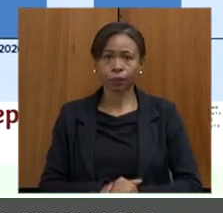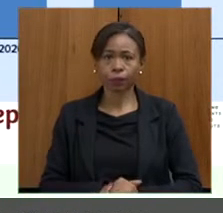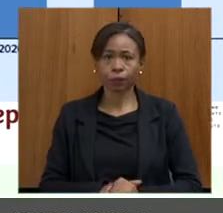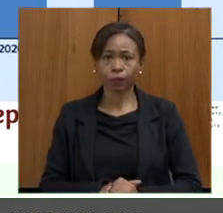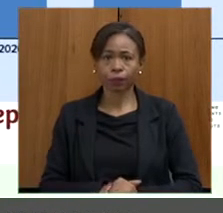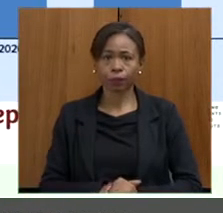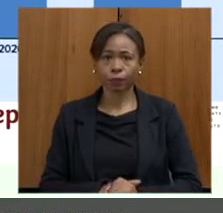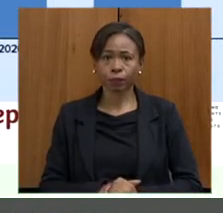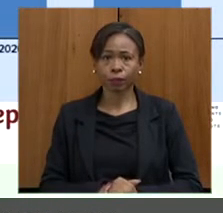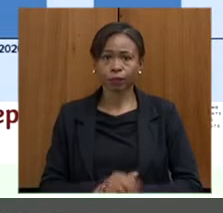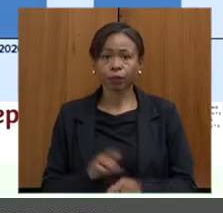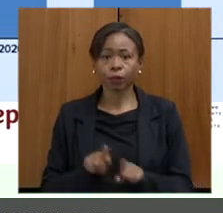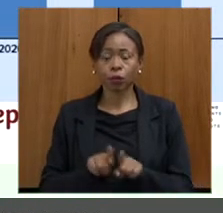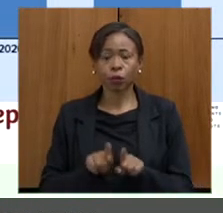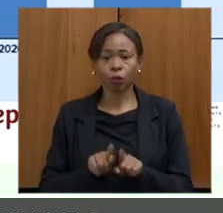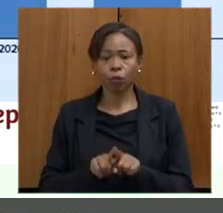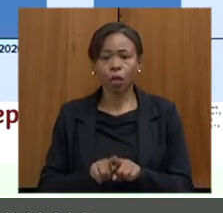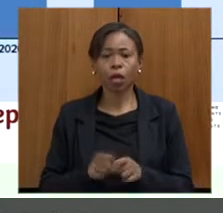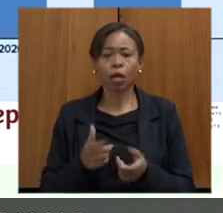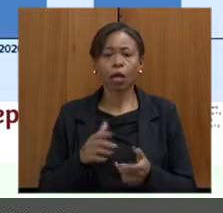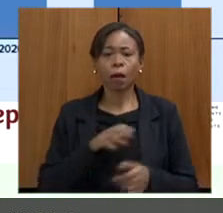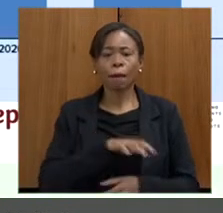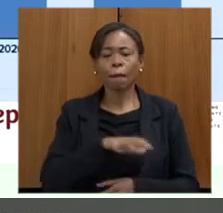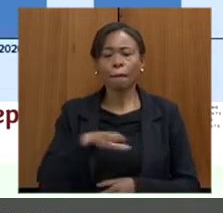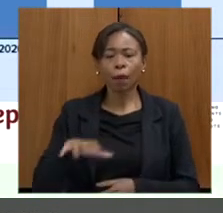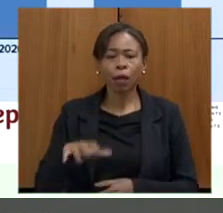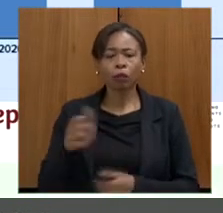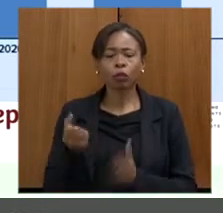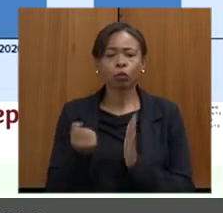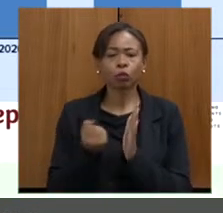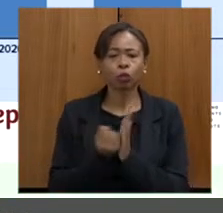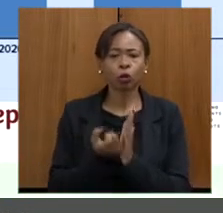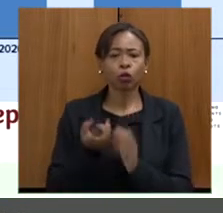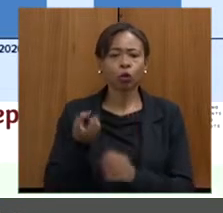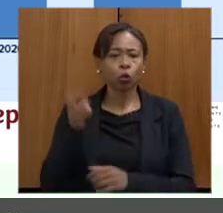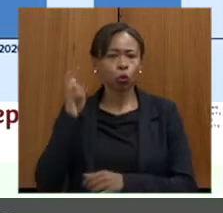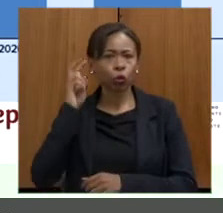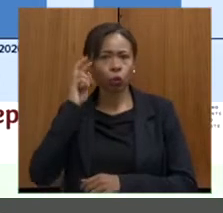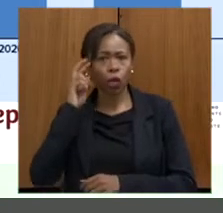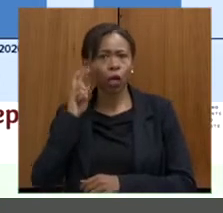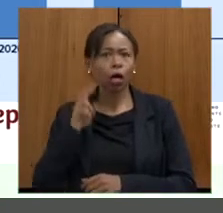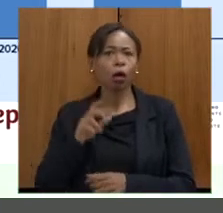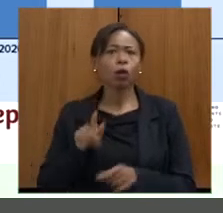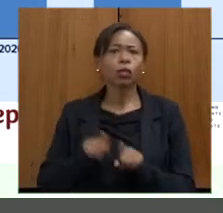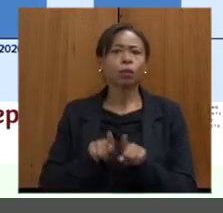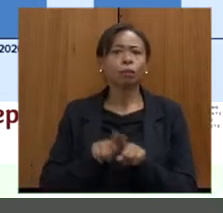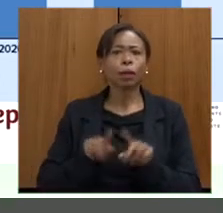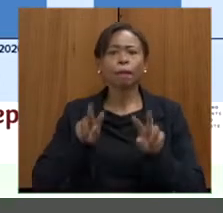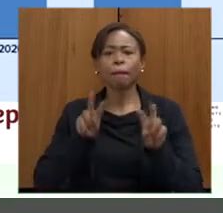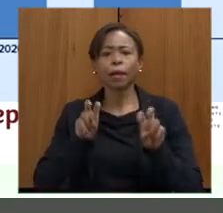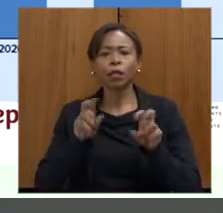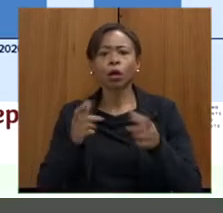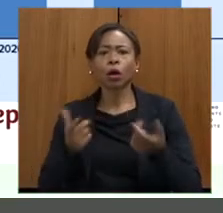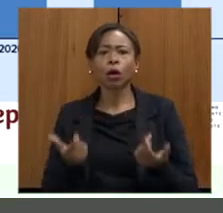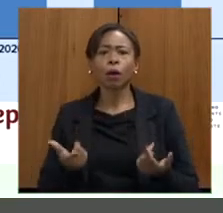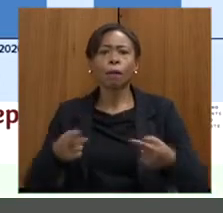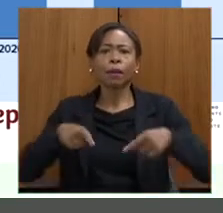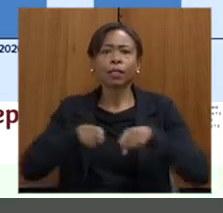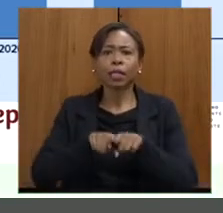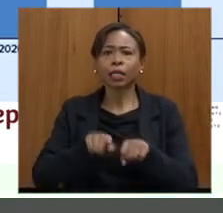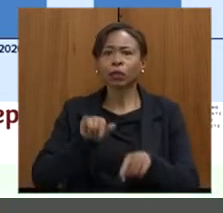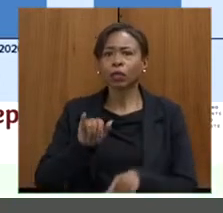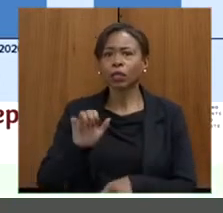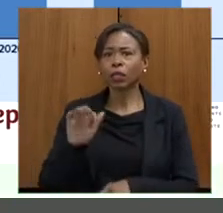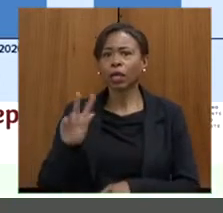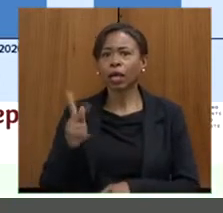Rodada de patrimônio cultural em Bom Despacho, Oficina de Formação e Capacitação do Patrimônio Cultural, Termo de Parceria do IEF e a APA, para